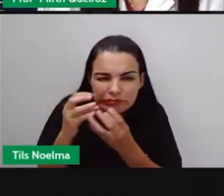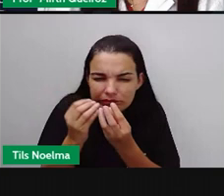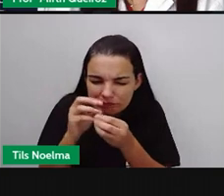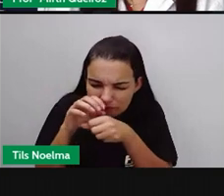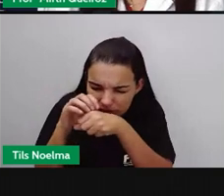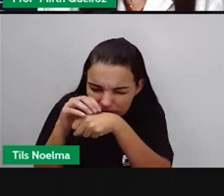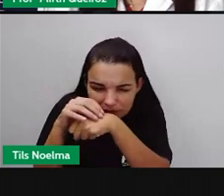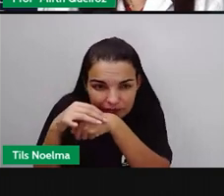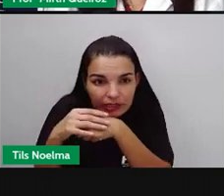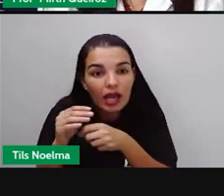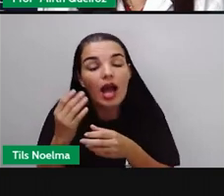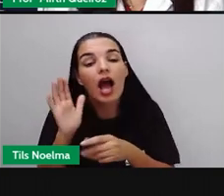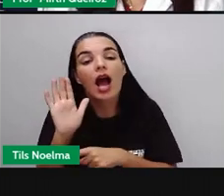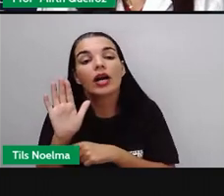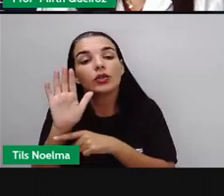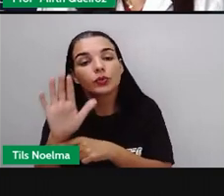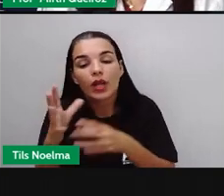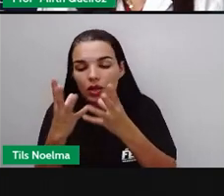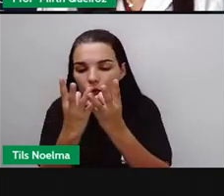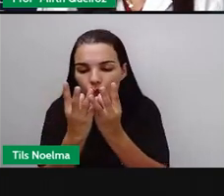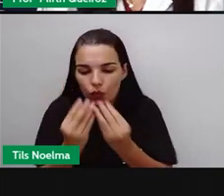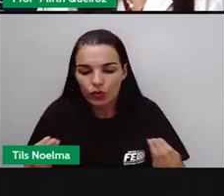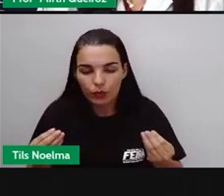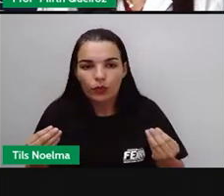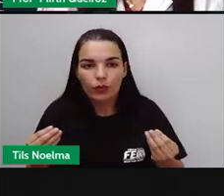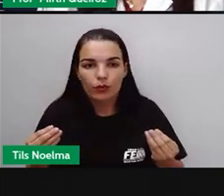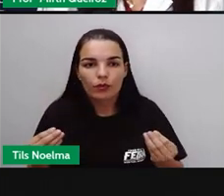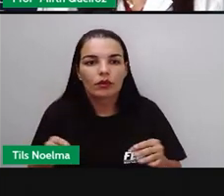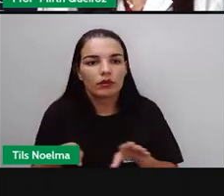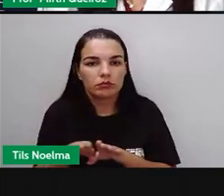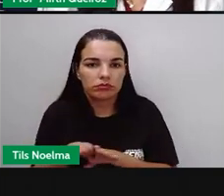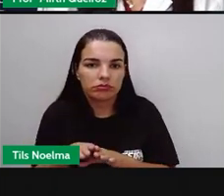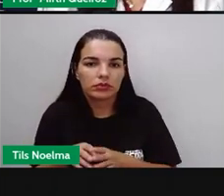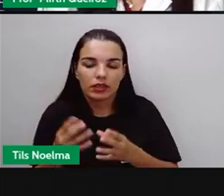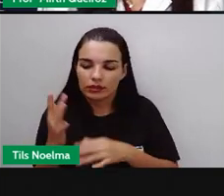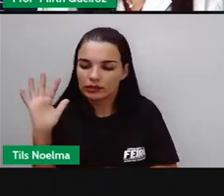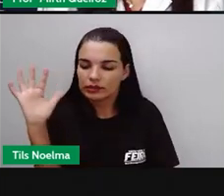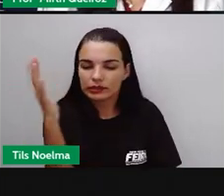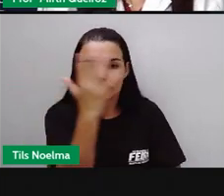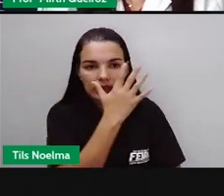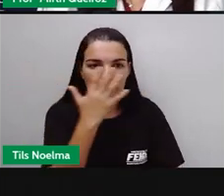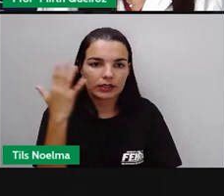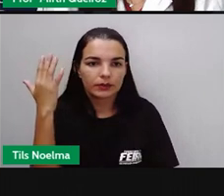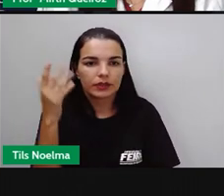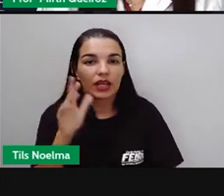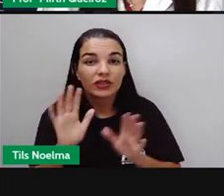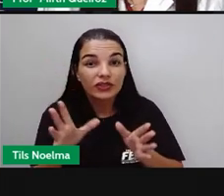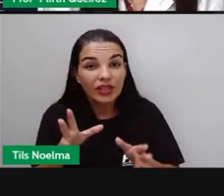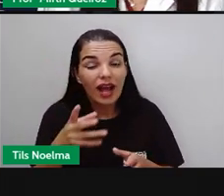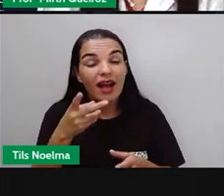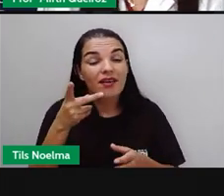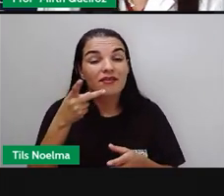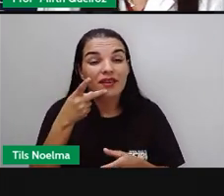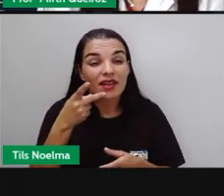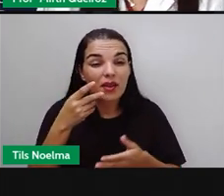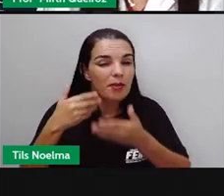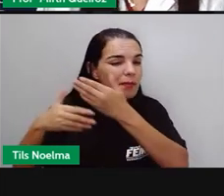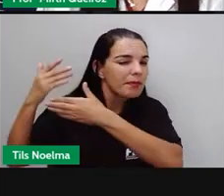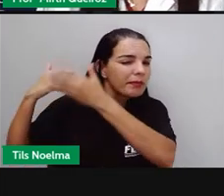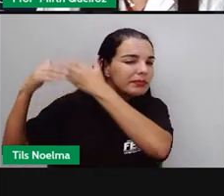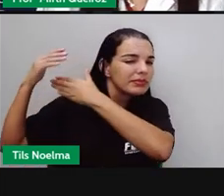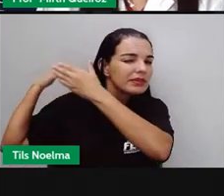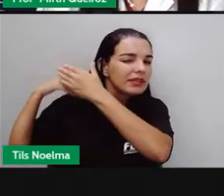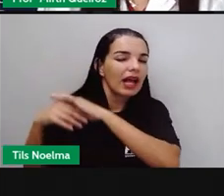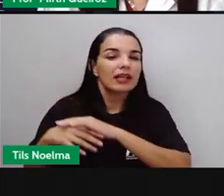decomposição dessa matéria orgânica. E nós já estudamos isso quando a gente falou sobre a cadeia alimentar. Onde,